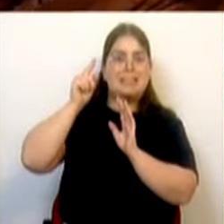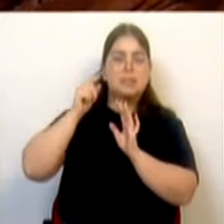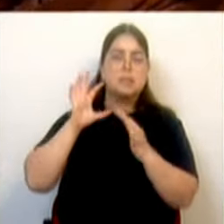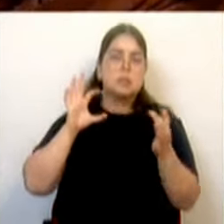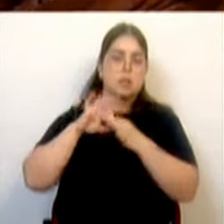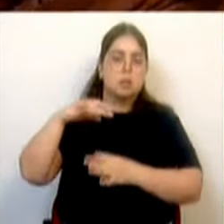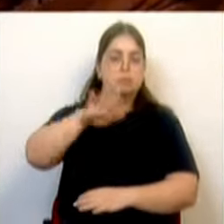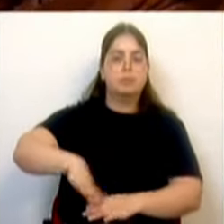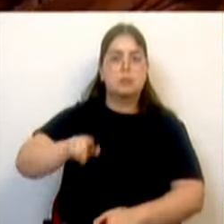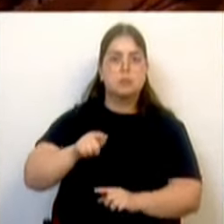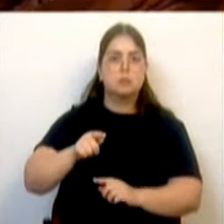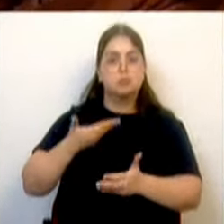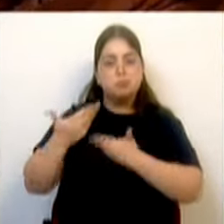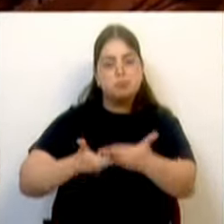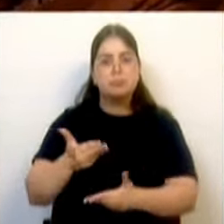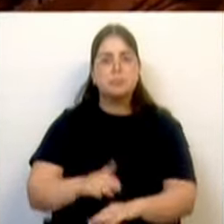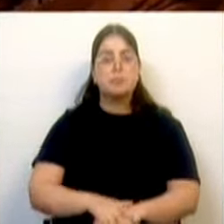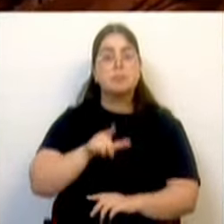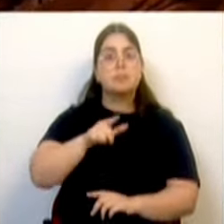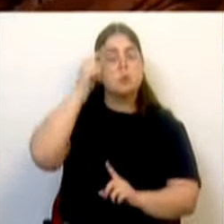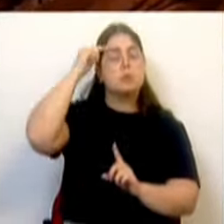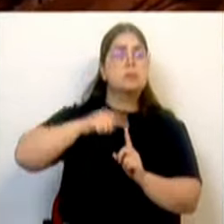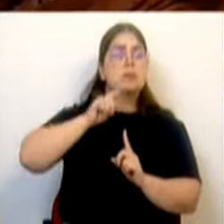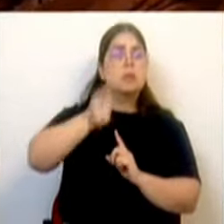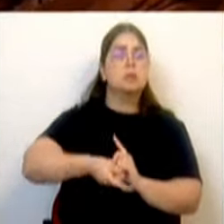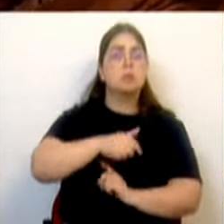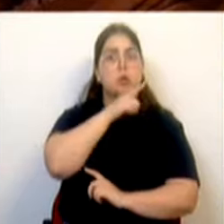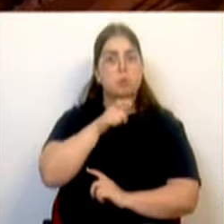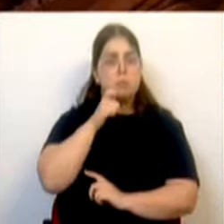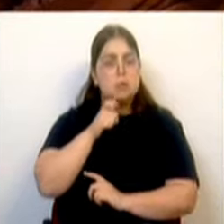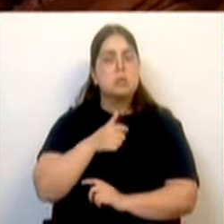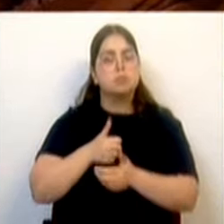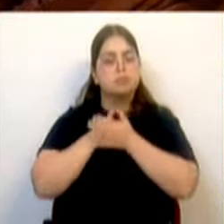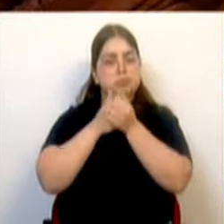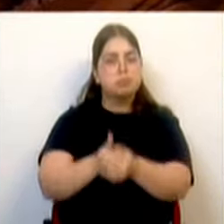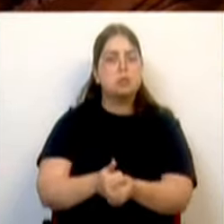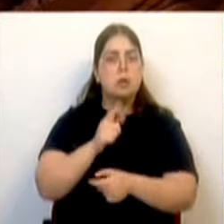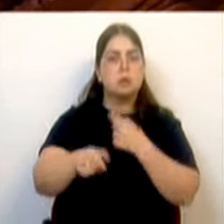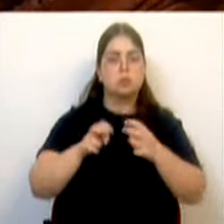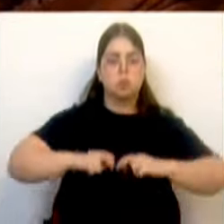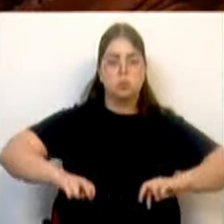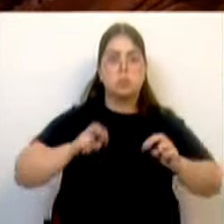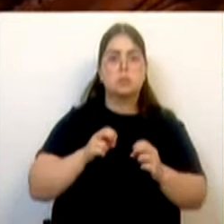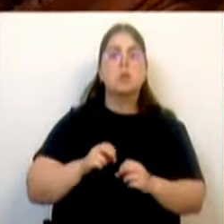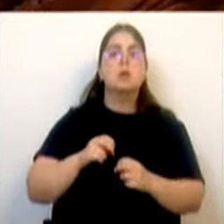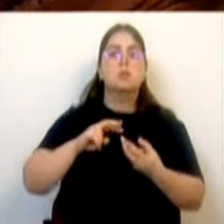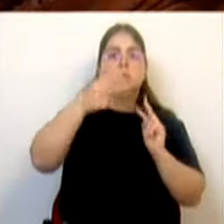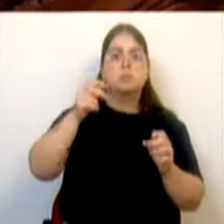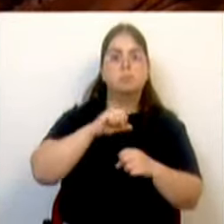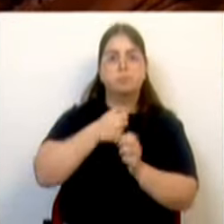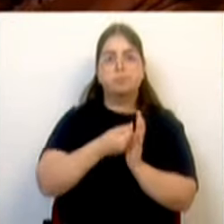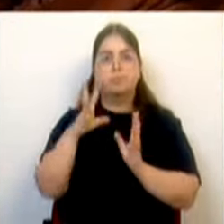com grande sentido, responsabilidade e compromisso, foi possível consensualizar no Conselho Intermunicipal em 2021 a